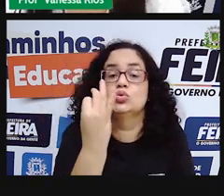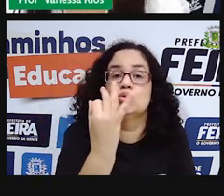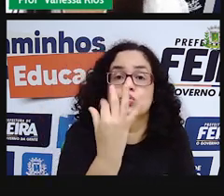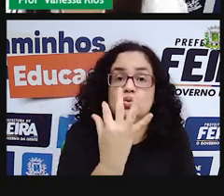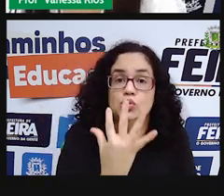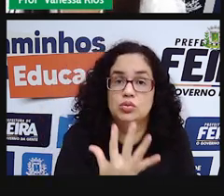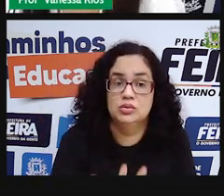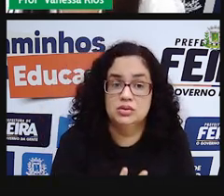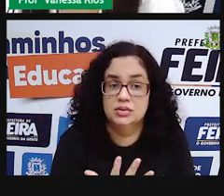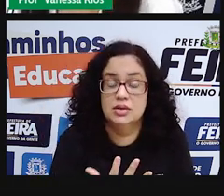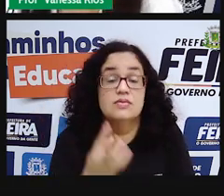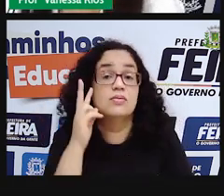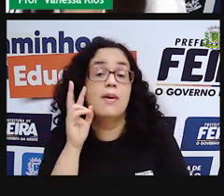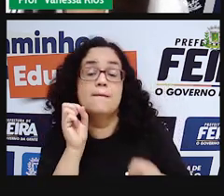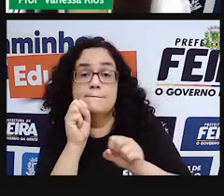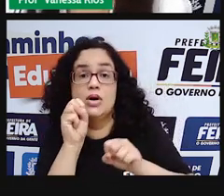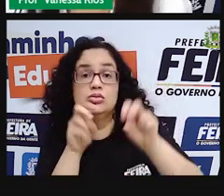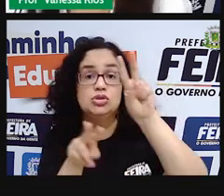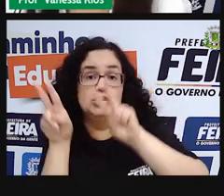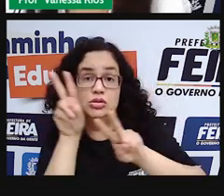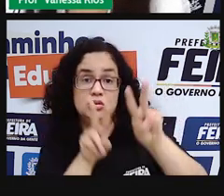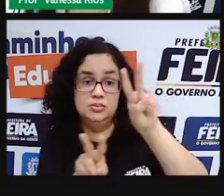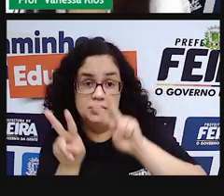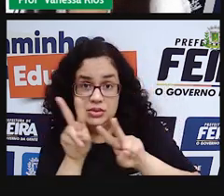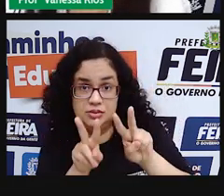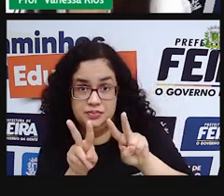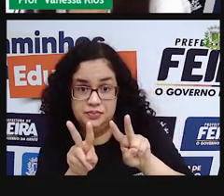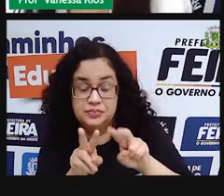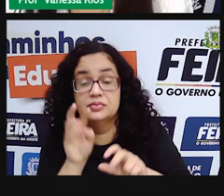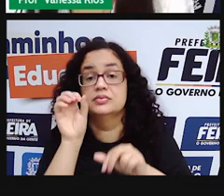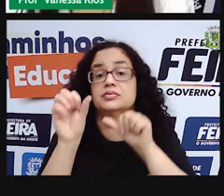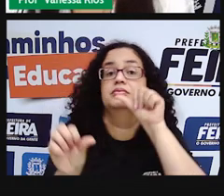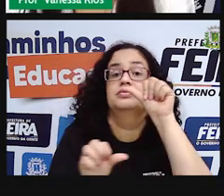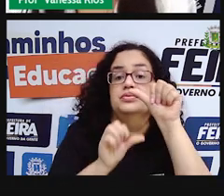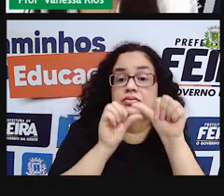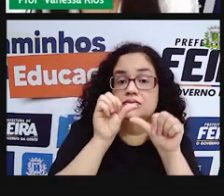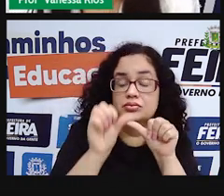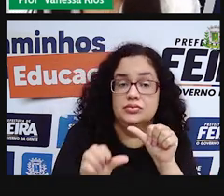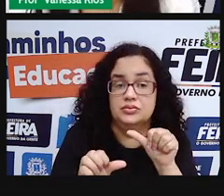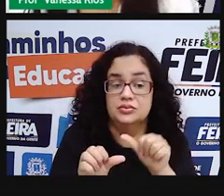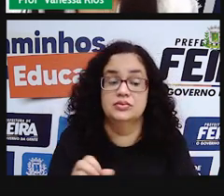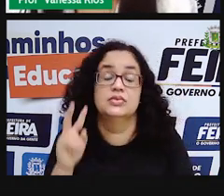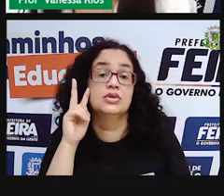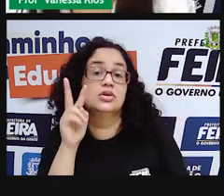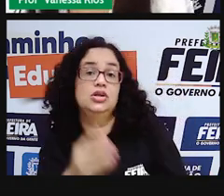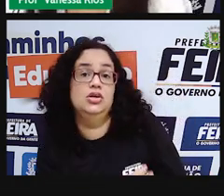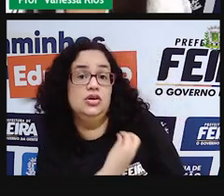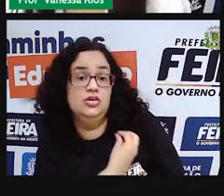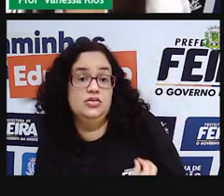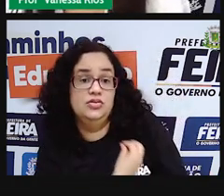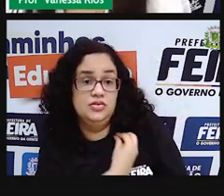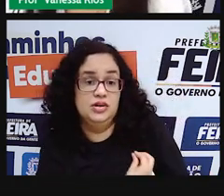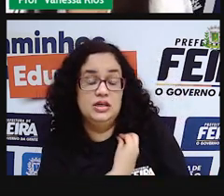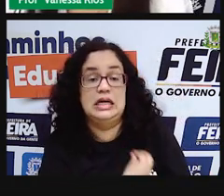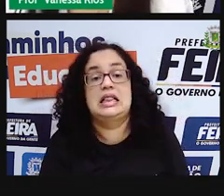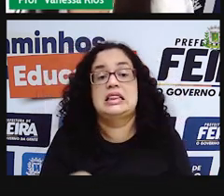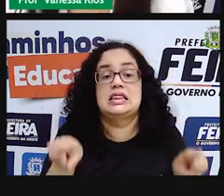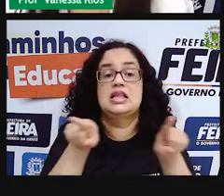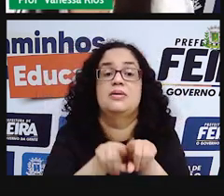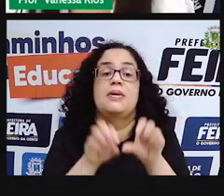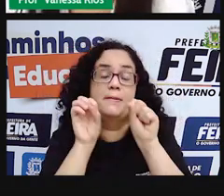gente pode observar. Então, são essas transformações, são mais visíveis, né. E também a gente pode